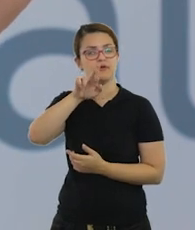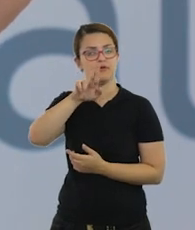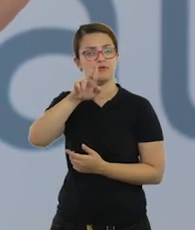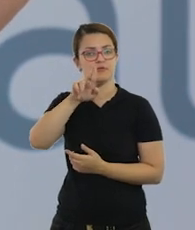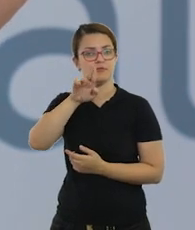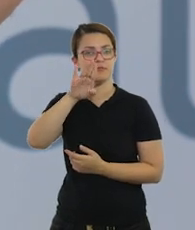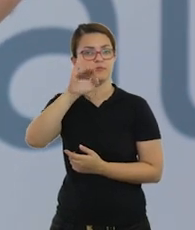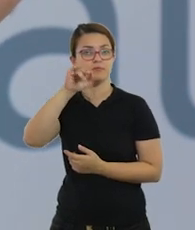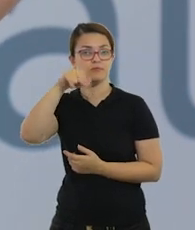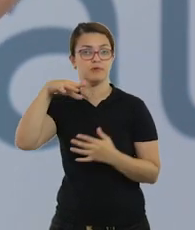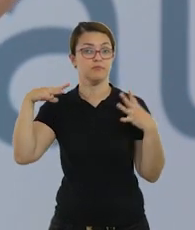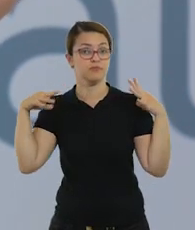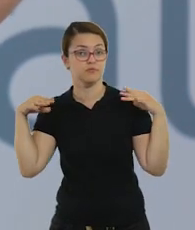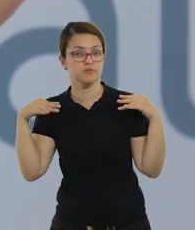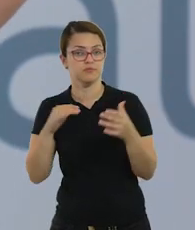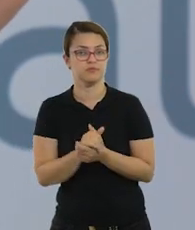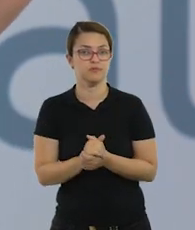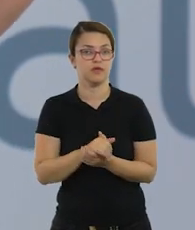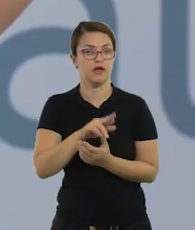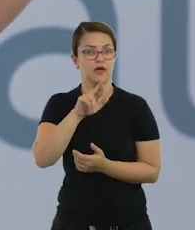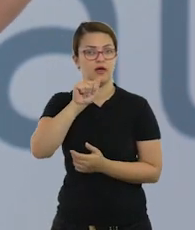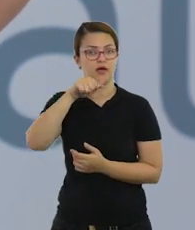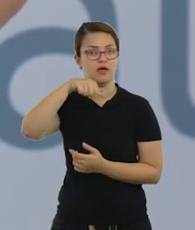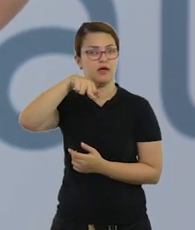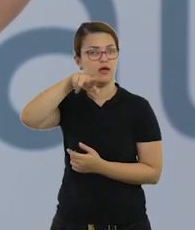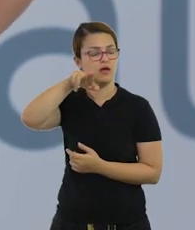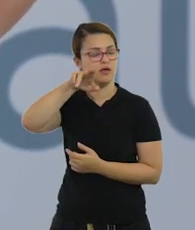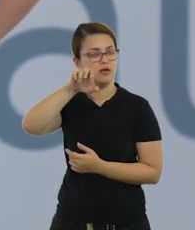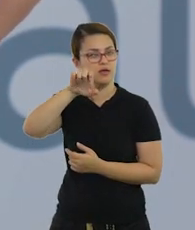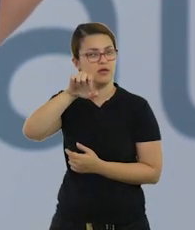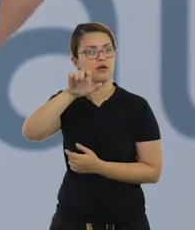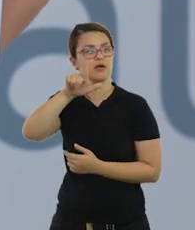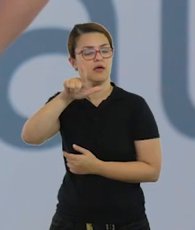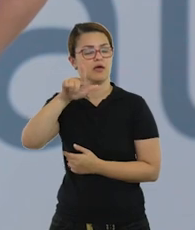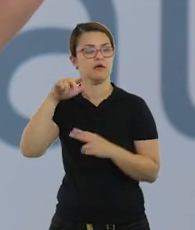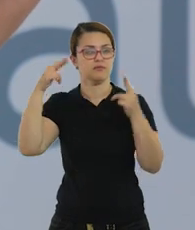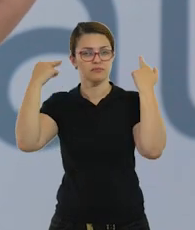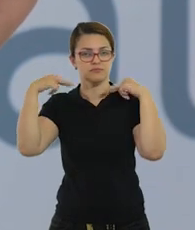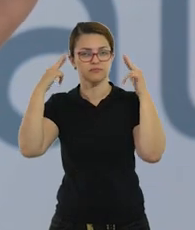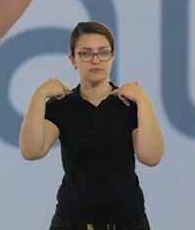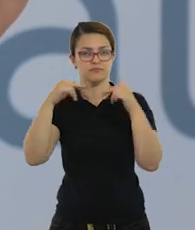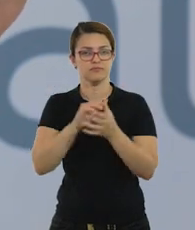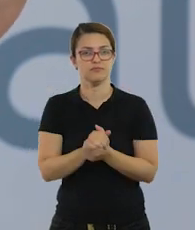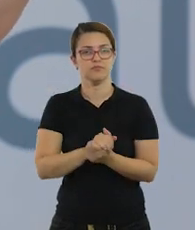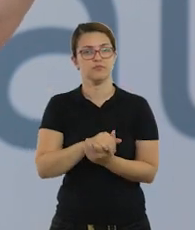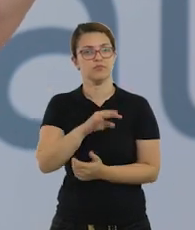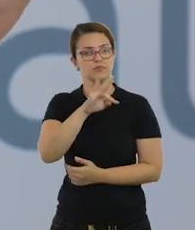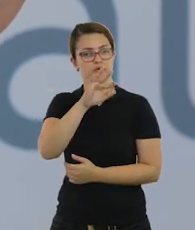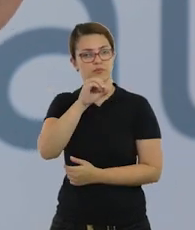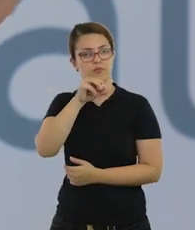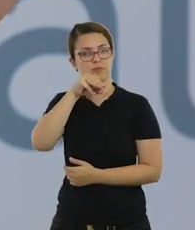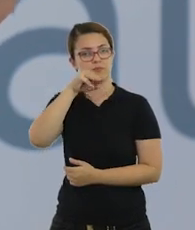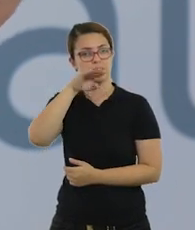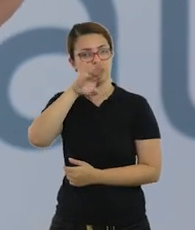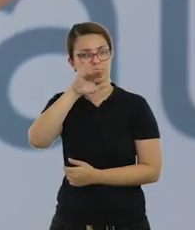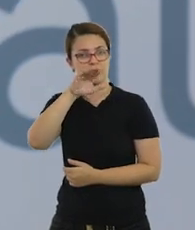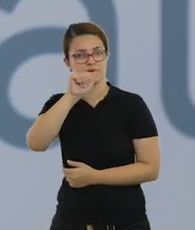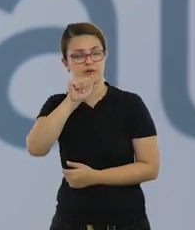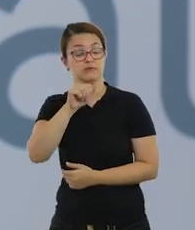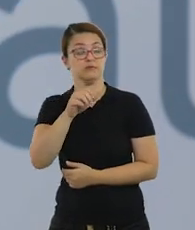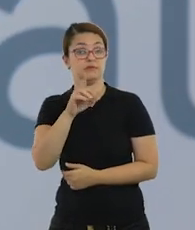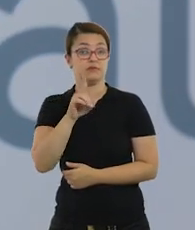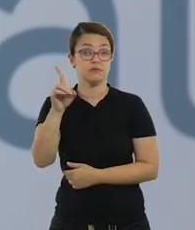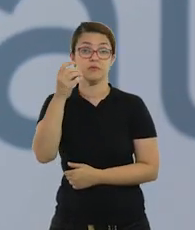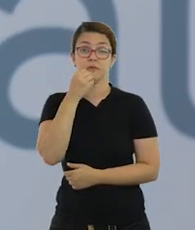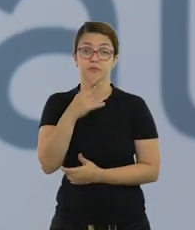maravilhoso, Raquel vem de ovelha, Sara é uma princesa, Tobias, Deus é bom. Úrsula é uma